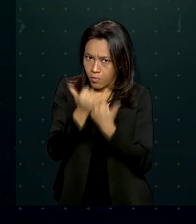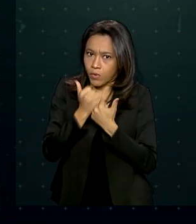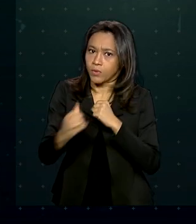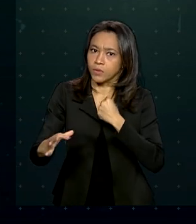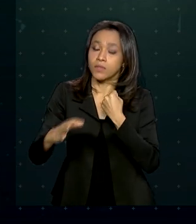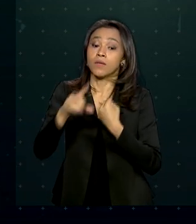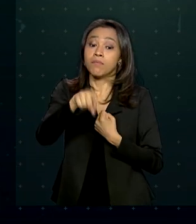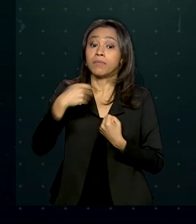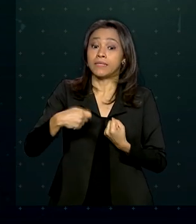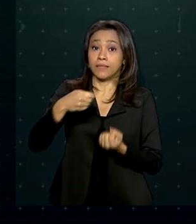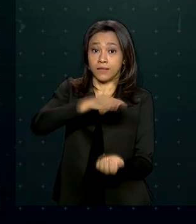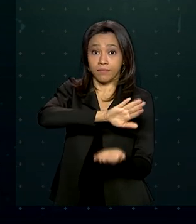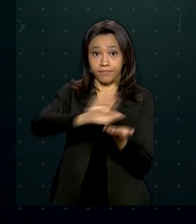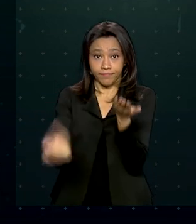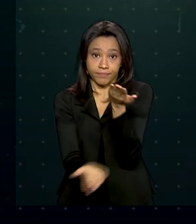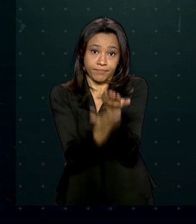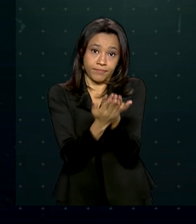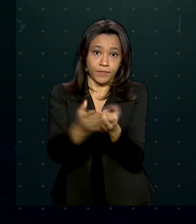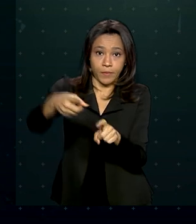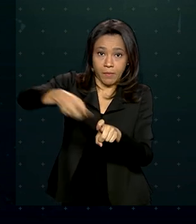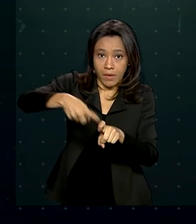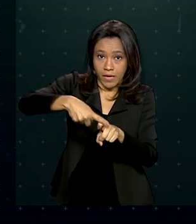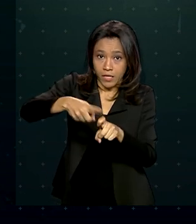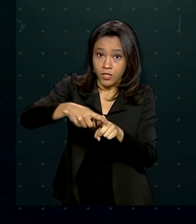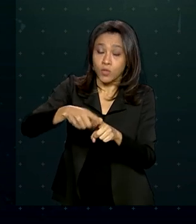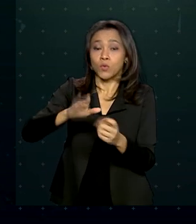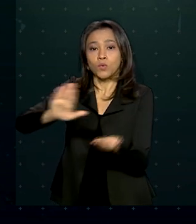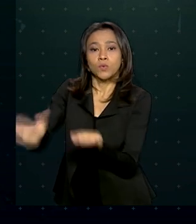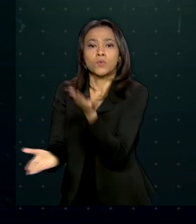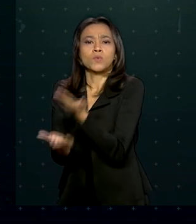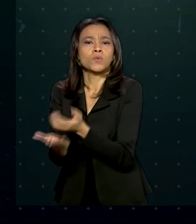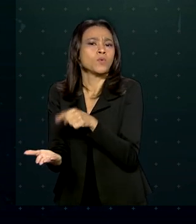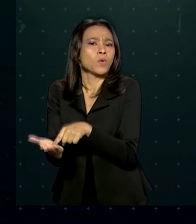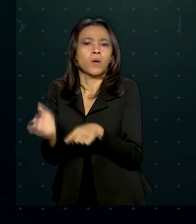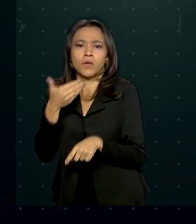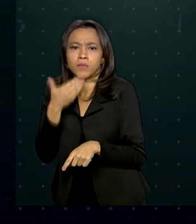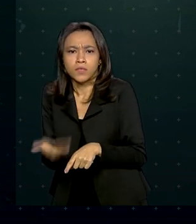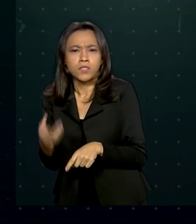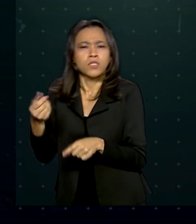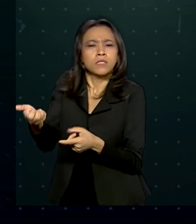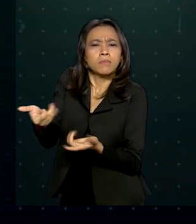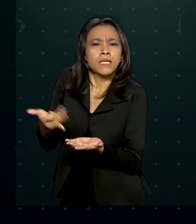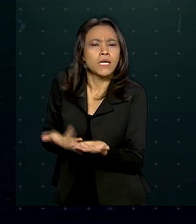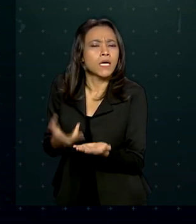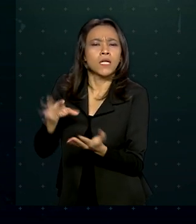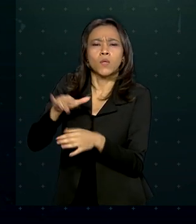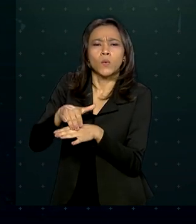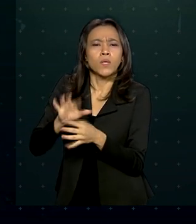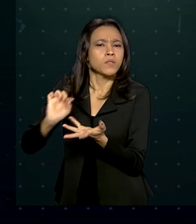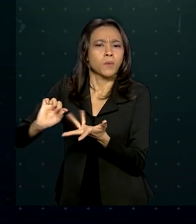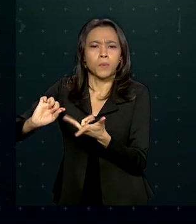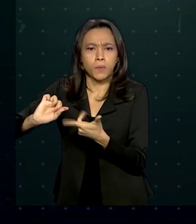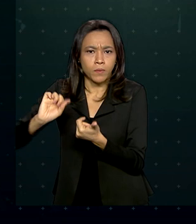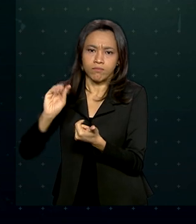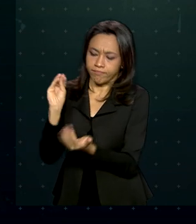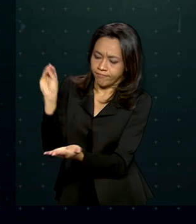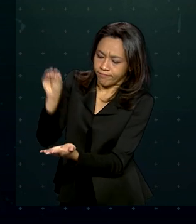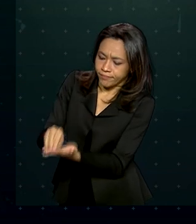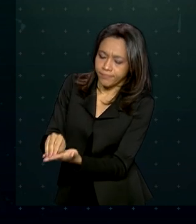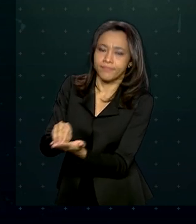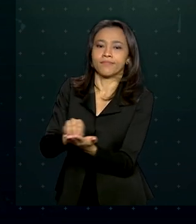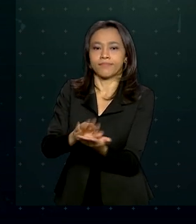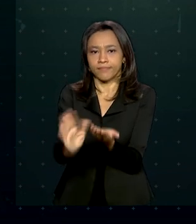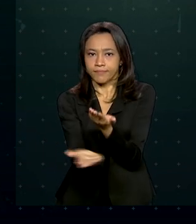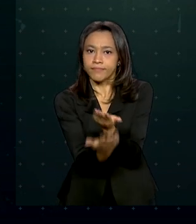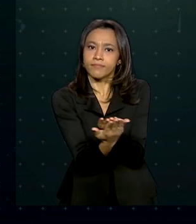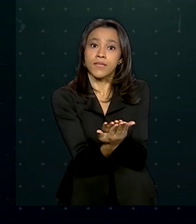anexar o atestado médico junto ao requerimento, com informações sobre a doença ou SID, além do prazo estimado de repouso.